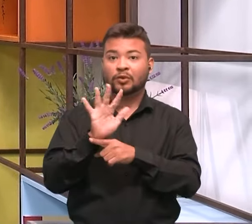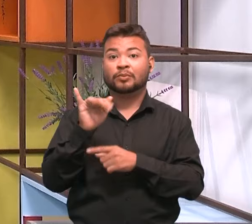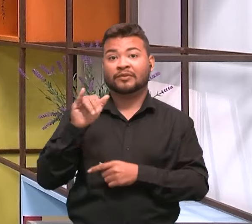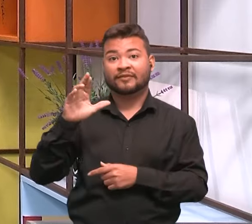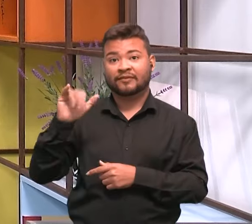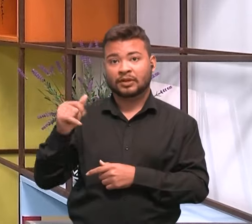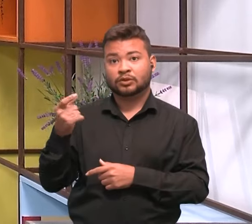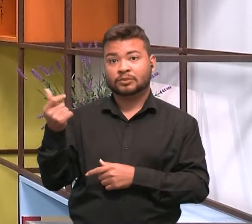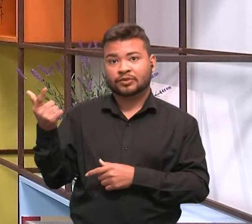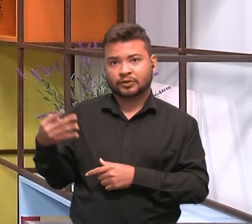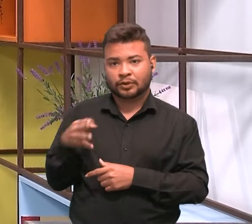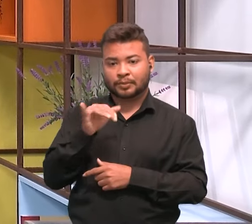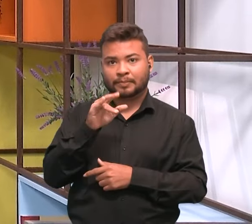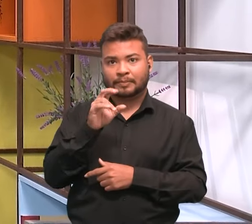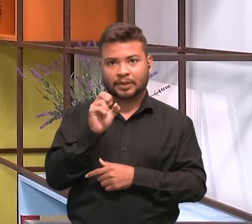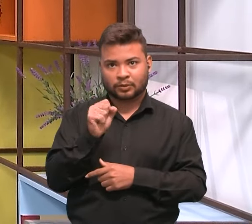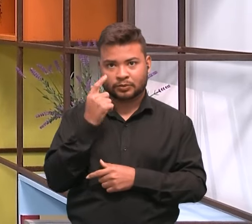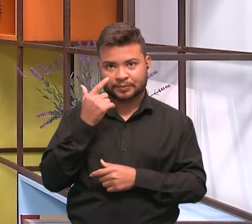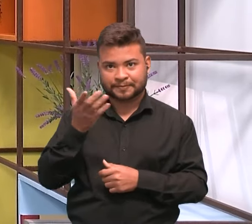2024. Confira aí.